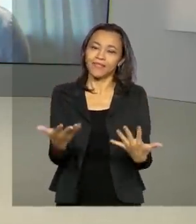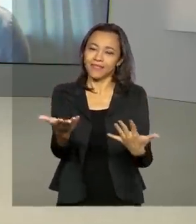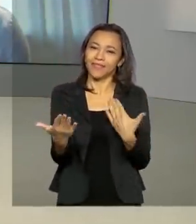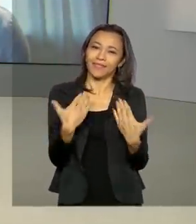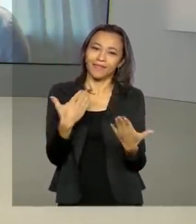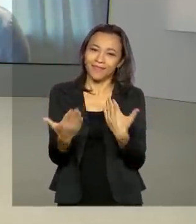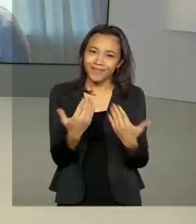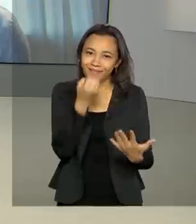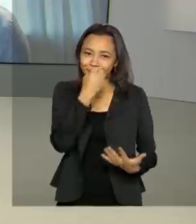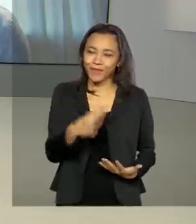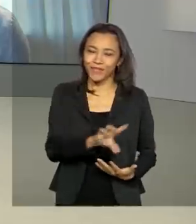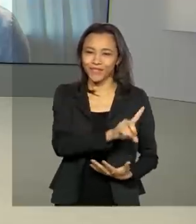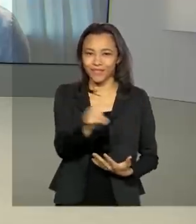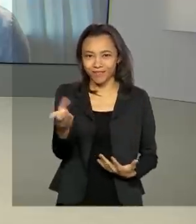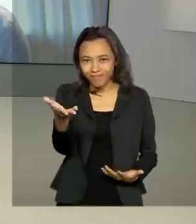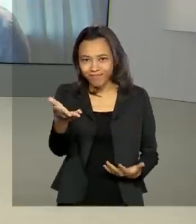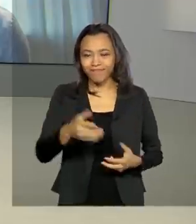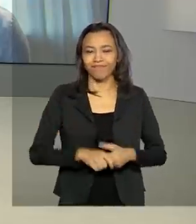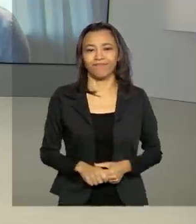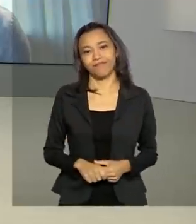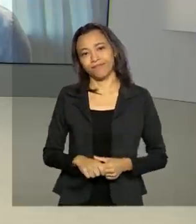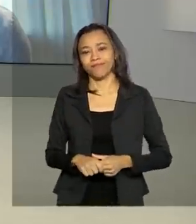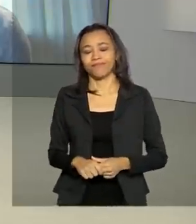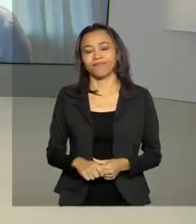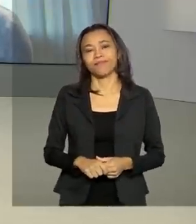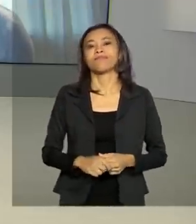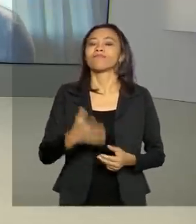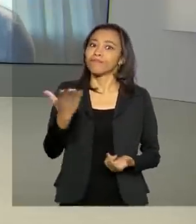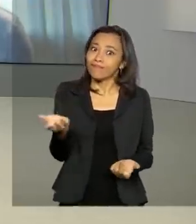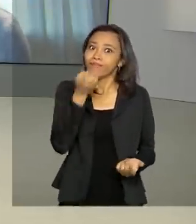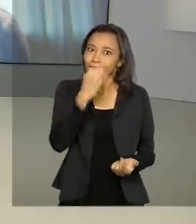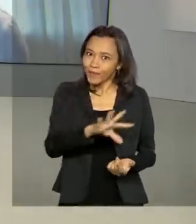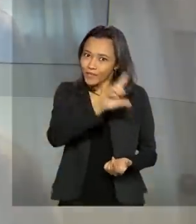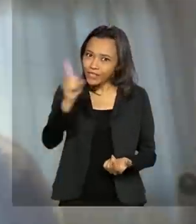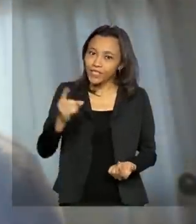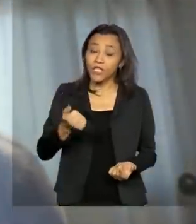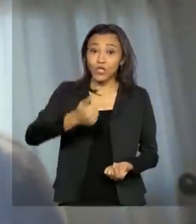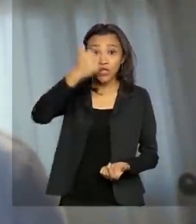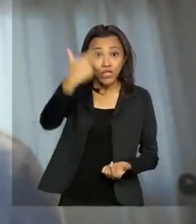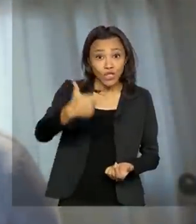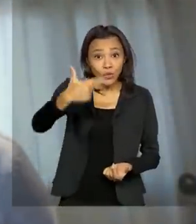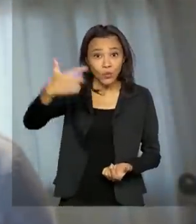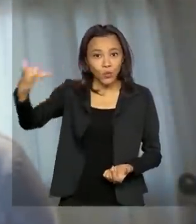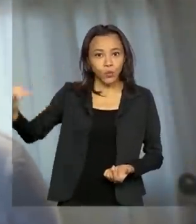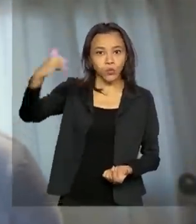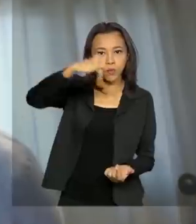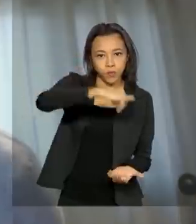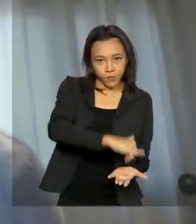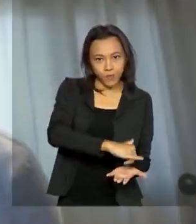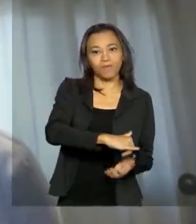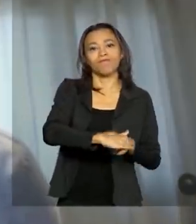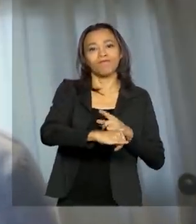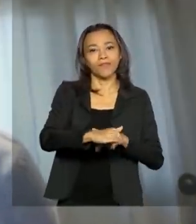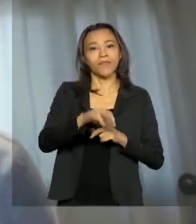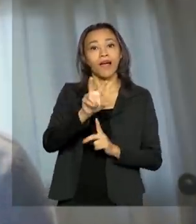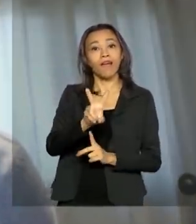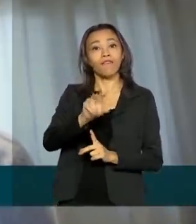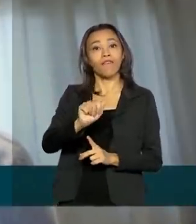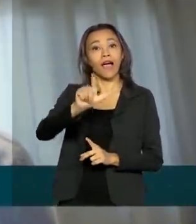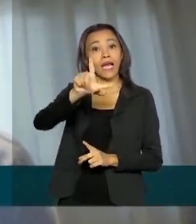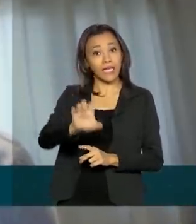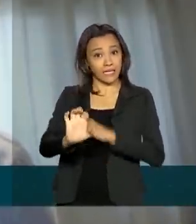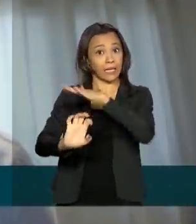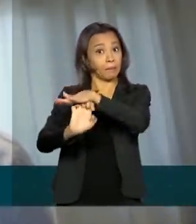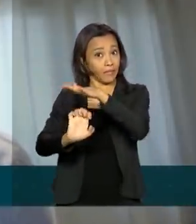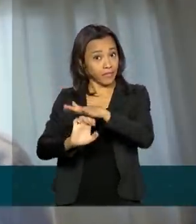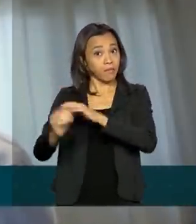gente. Olá, muito bom dia para você, Dimas. Bom dia, Carla. Foi o segundo voo fretado da mineradora Vale com insumos